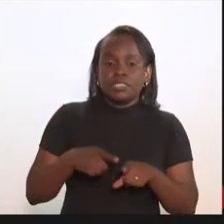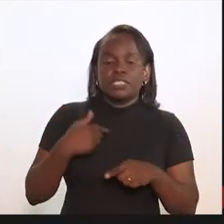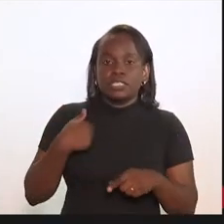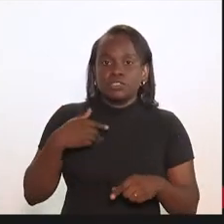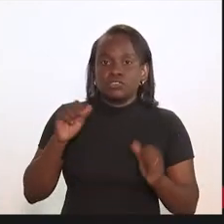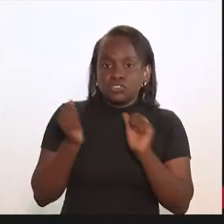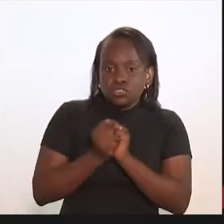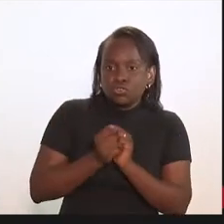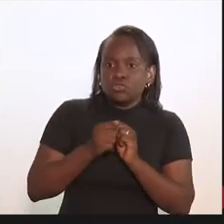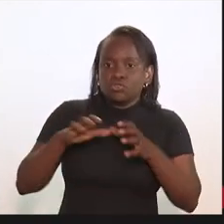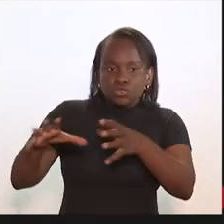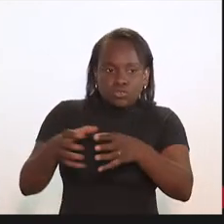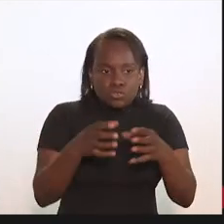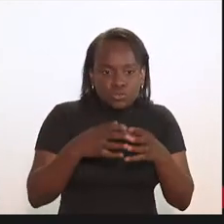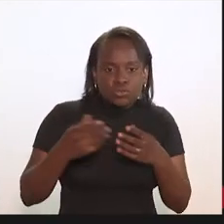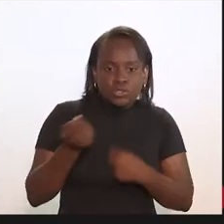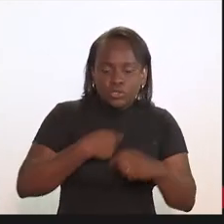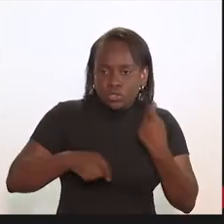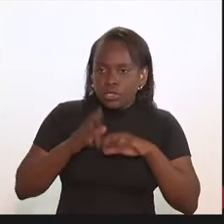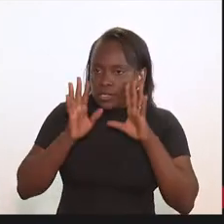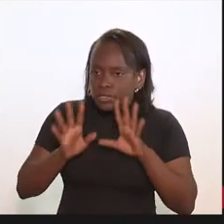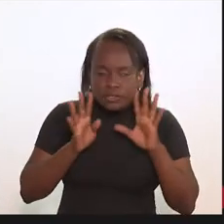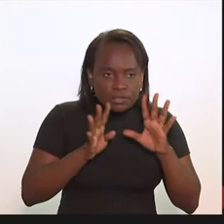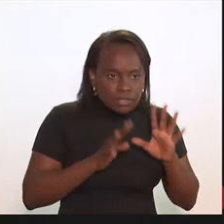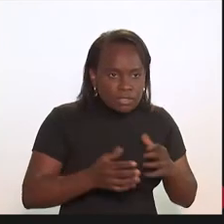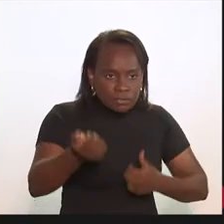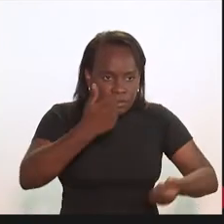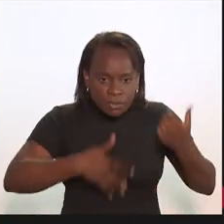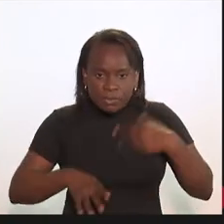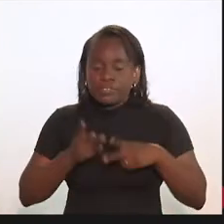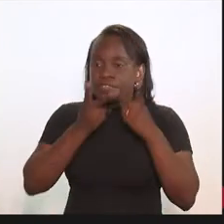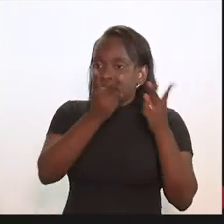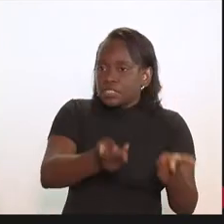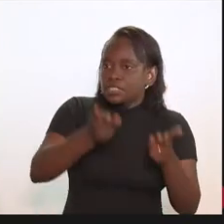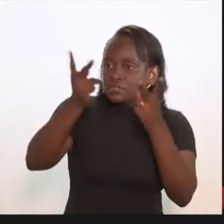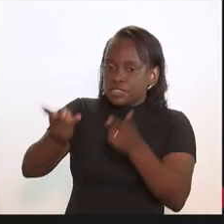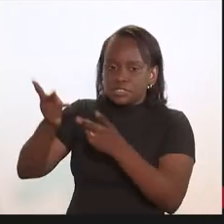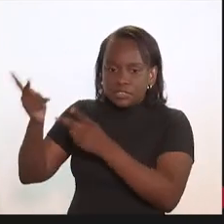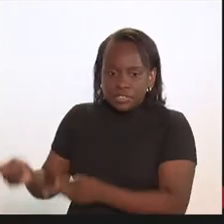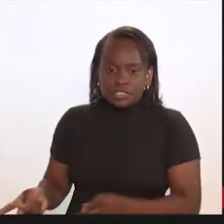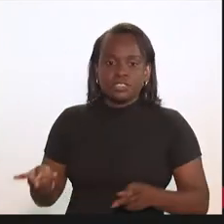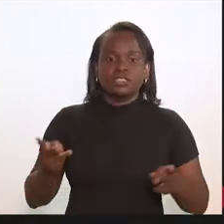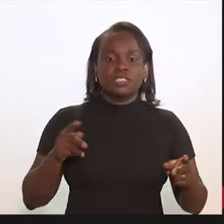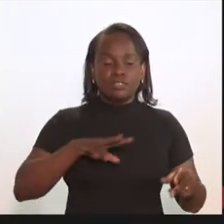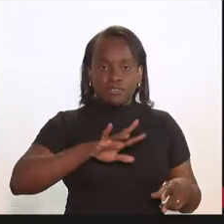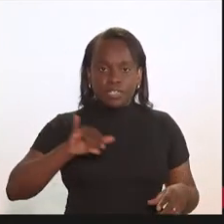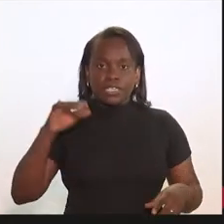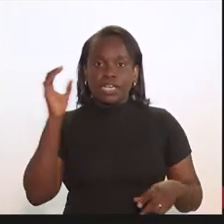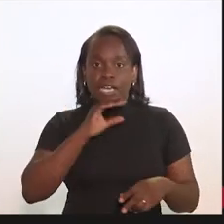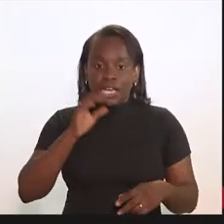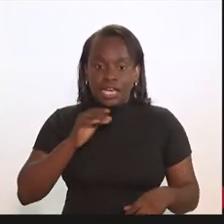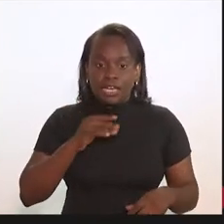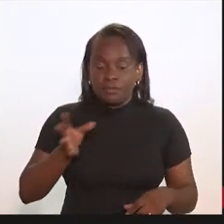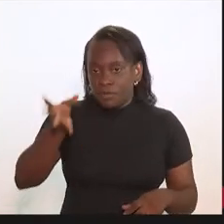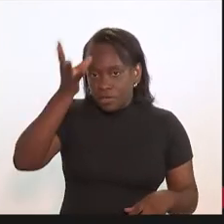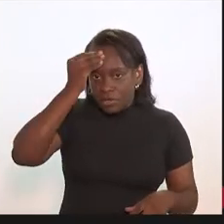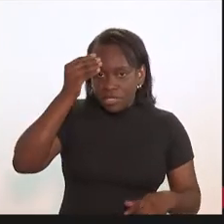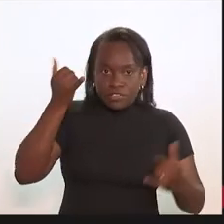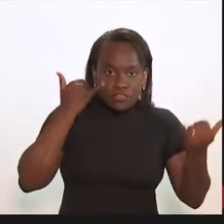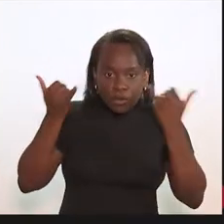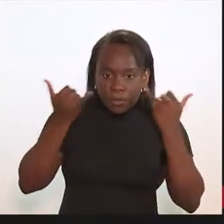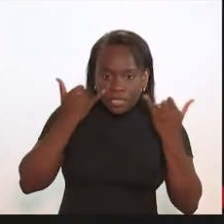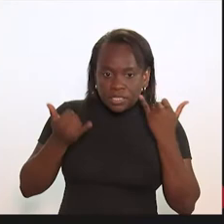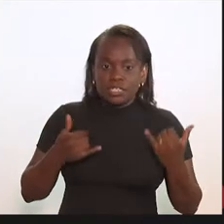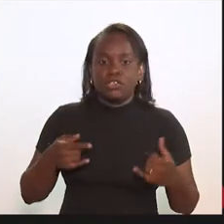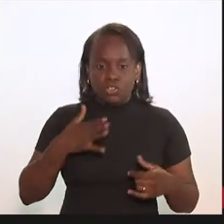conjunto ouvindo os setores econômicos, as visitas que a gente for fazer, a gente vai rapidamente se apropriar dessas